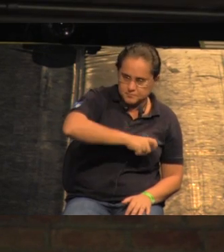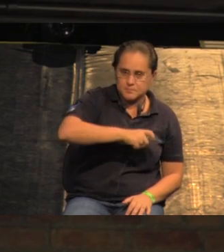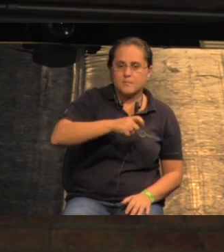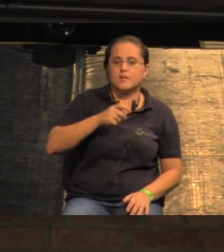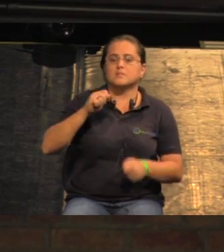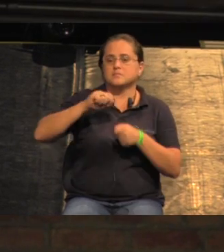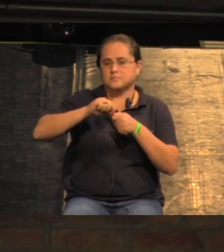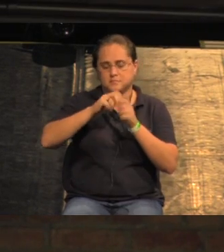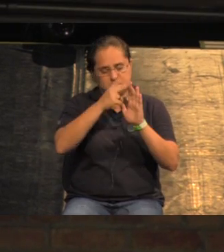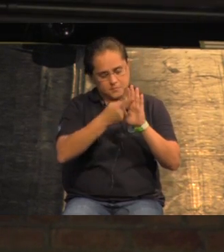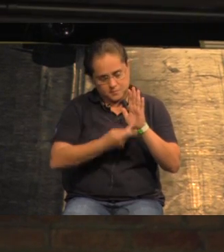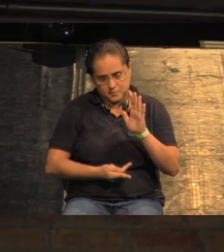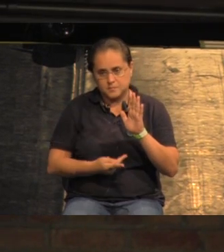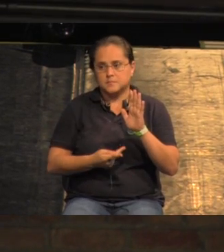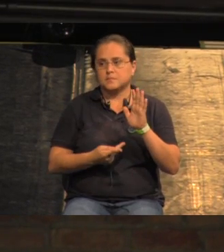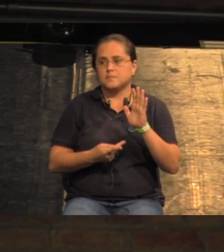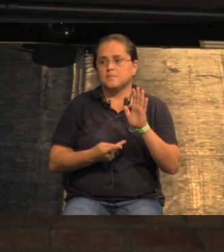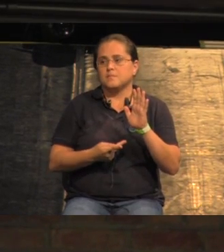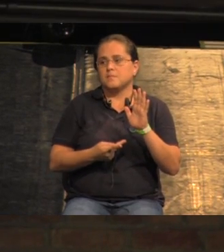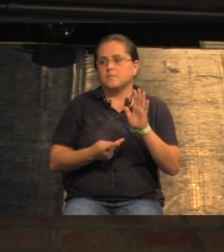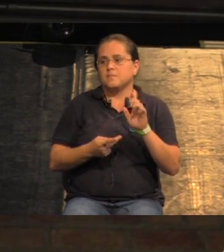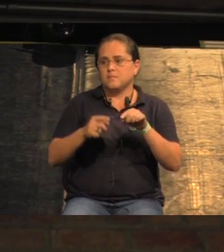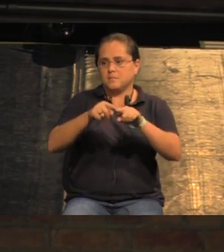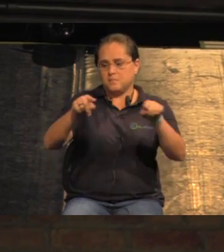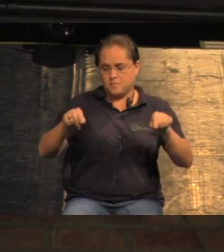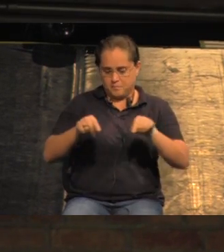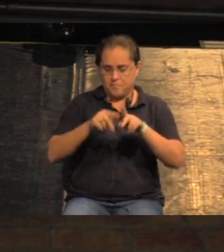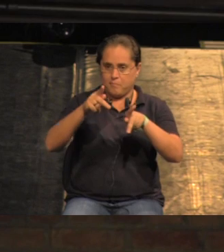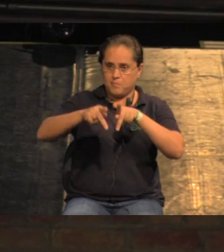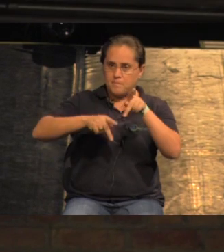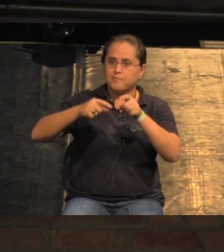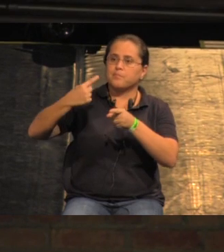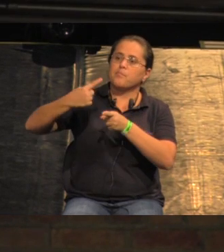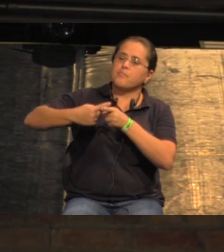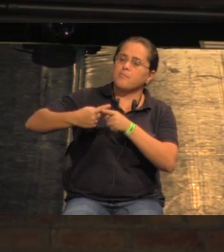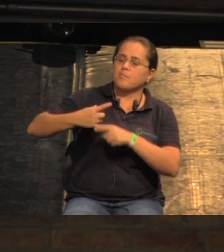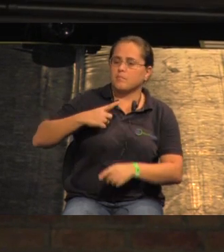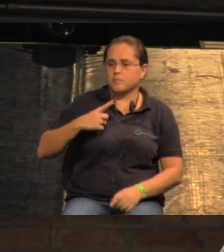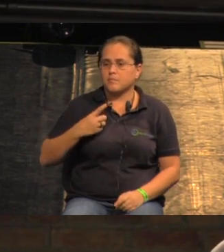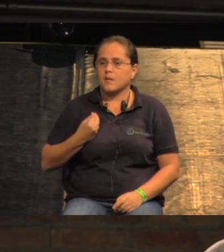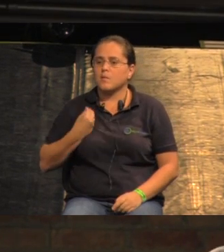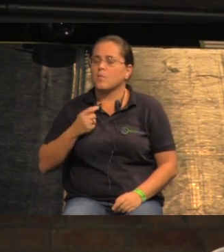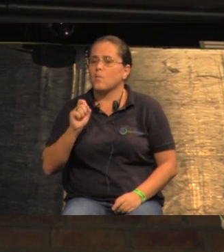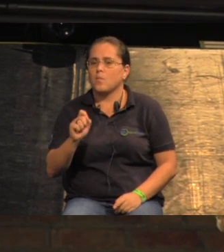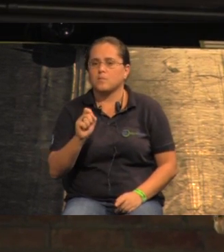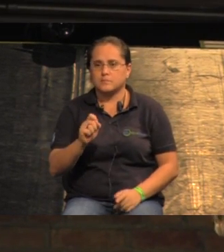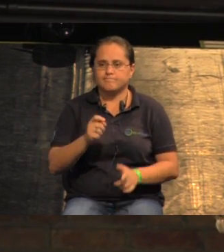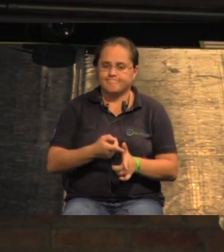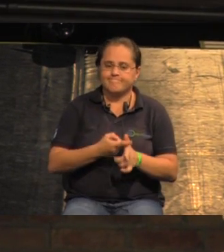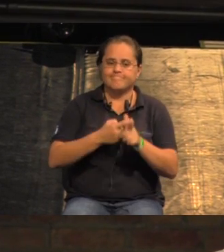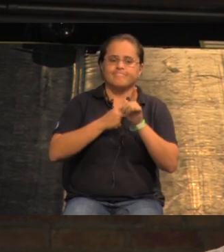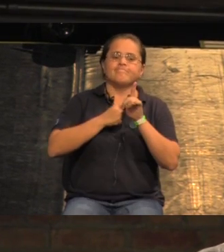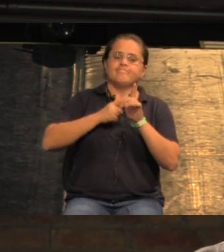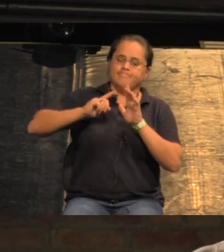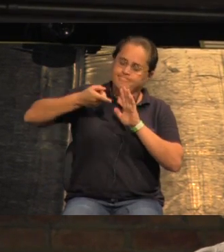grande em fazer projetos com espaço público, porque existe uma crise profunda e